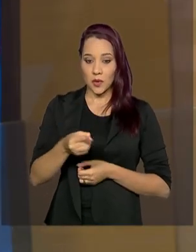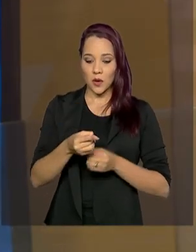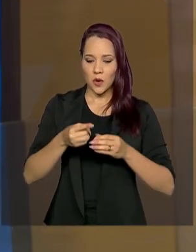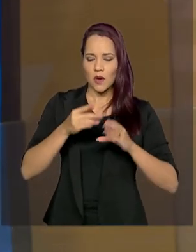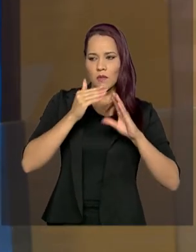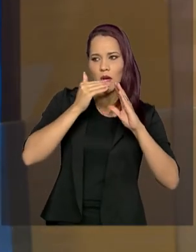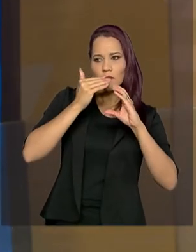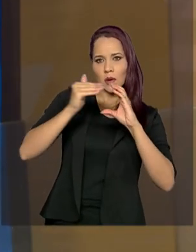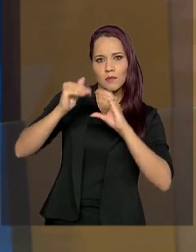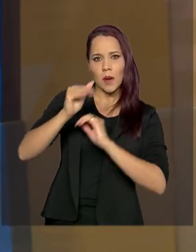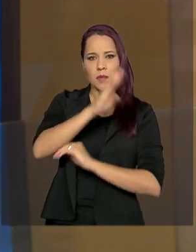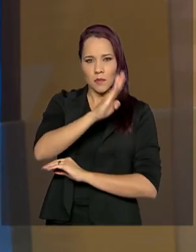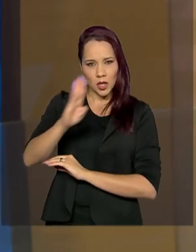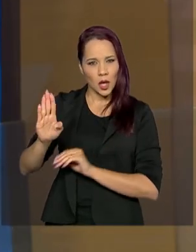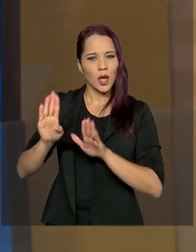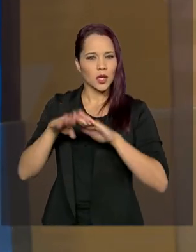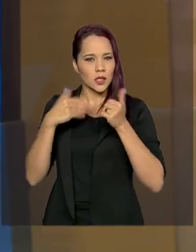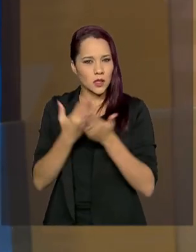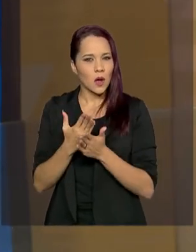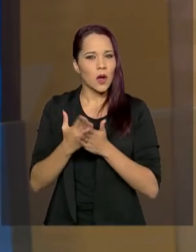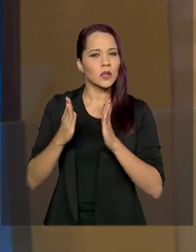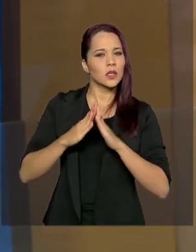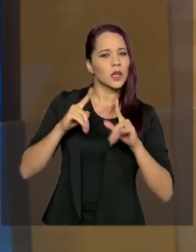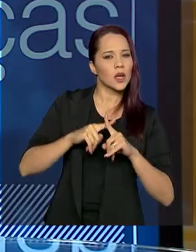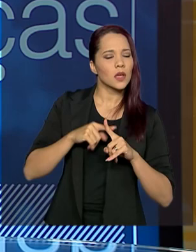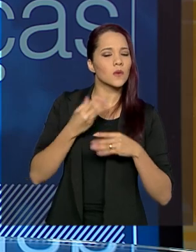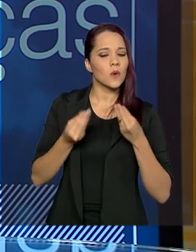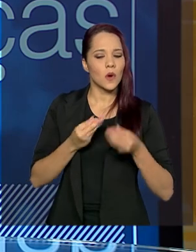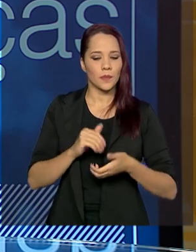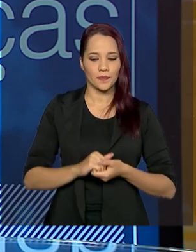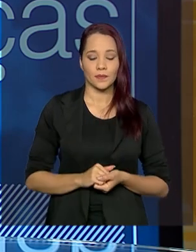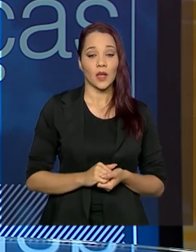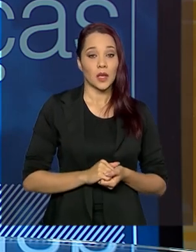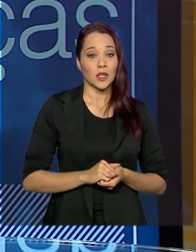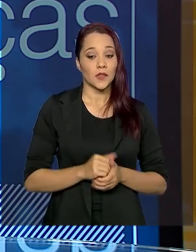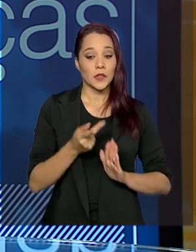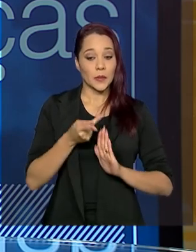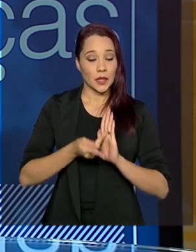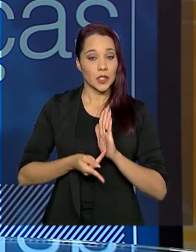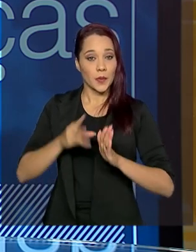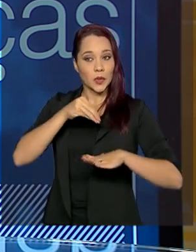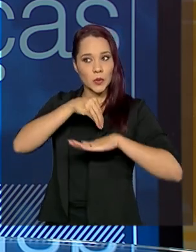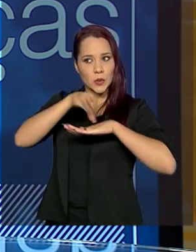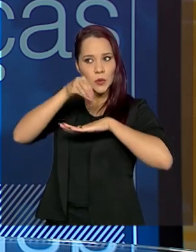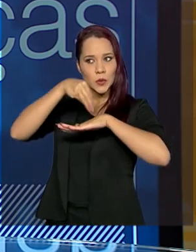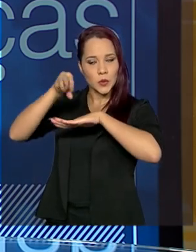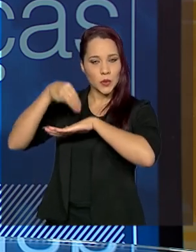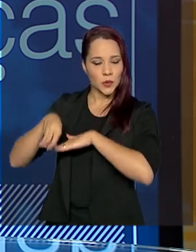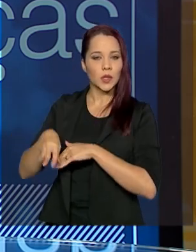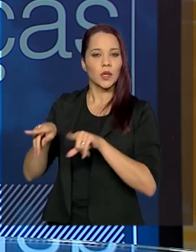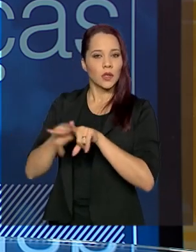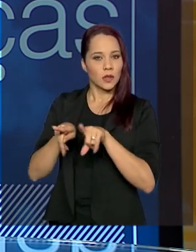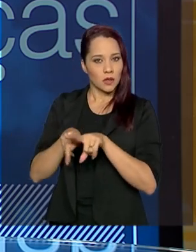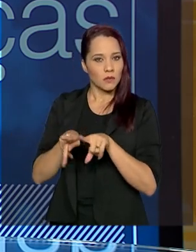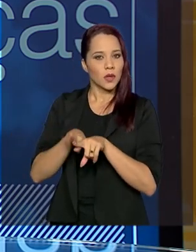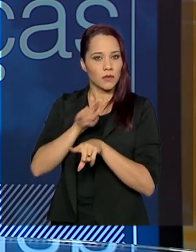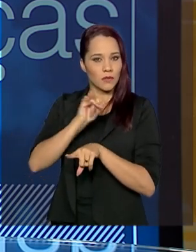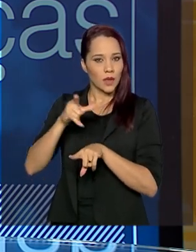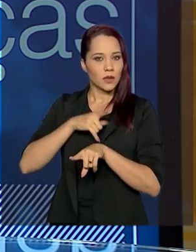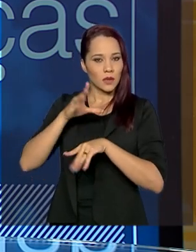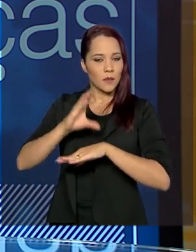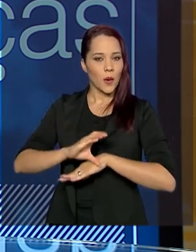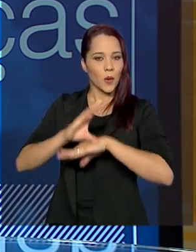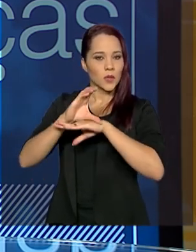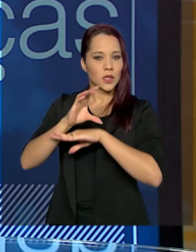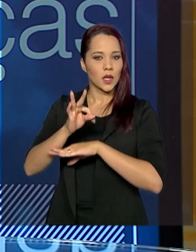bibliotecas, escolas, igrejas? Como é que é? Isso. A gente fez um planejamento de distribuição. Também vamos passar para conselhos